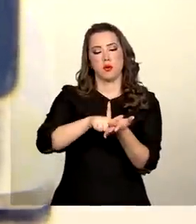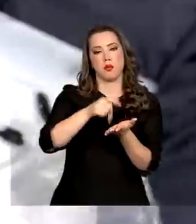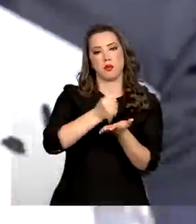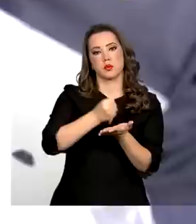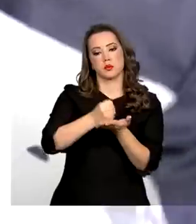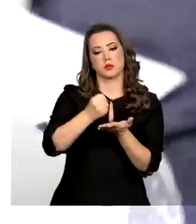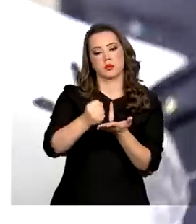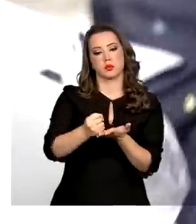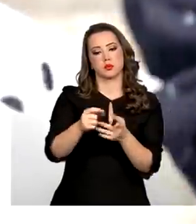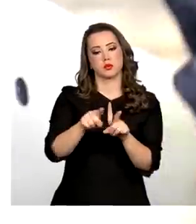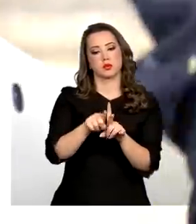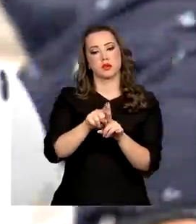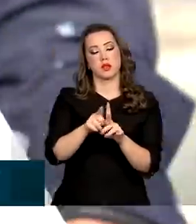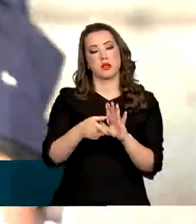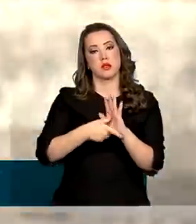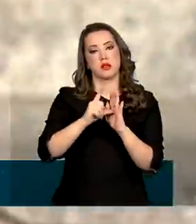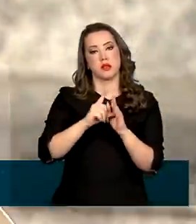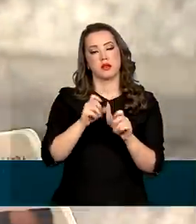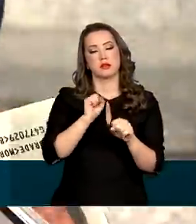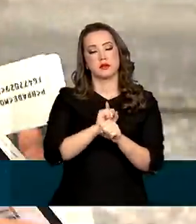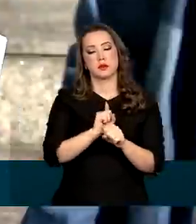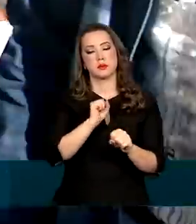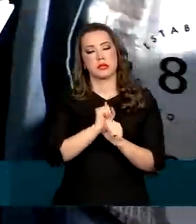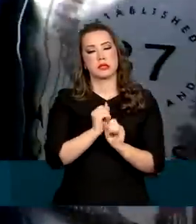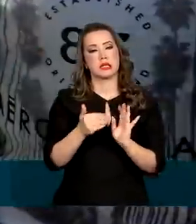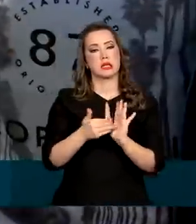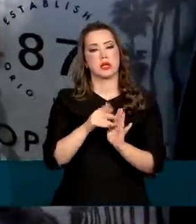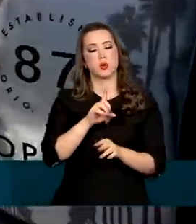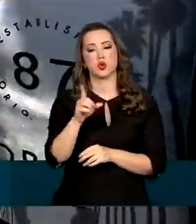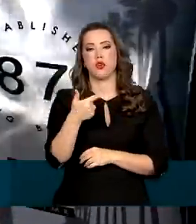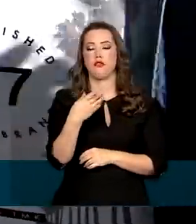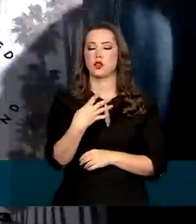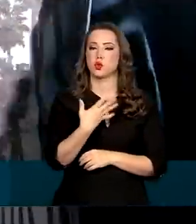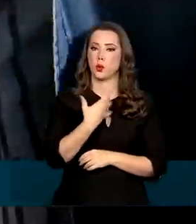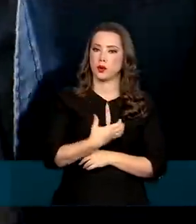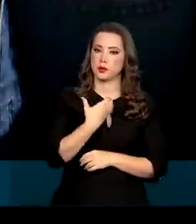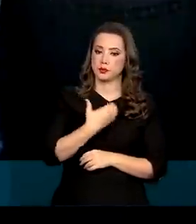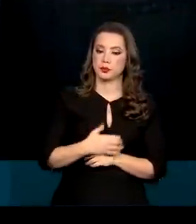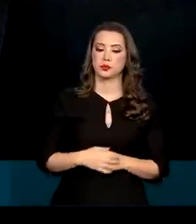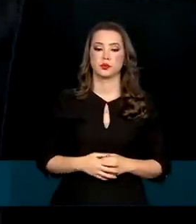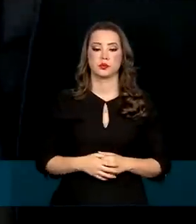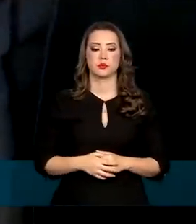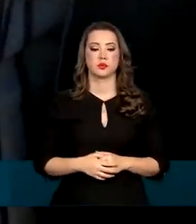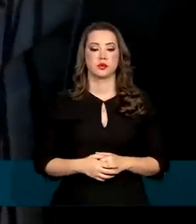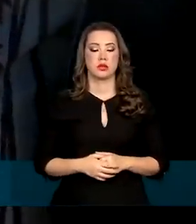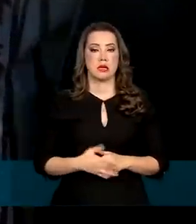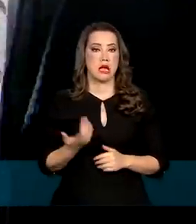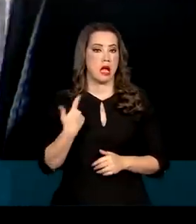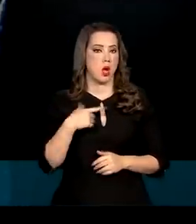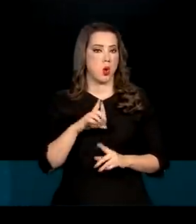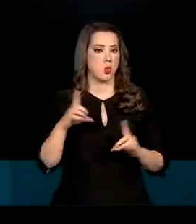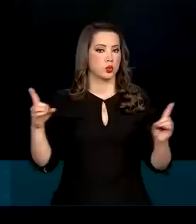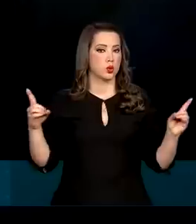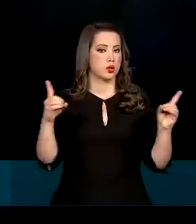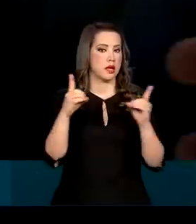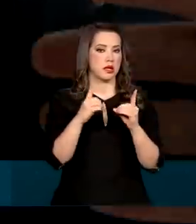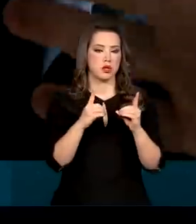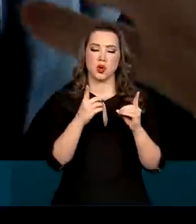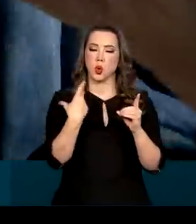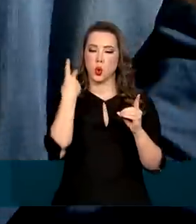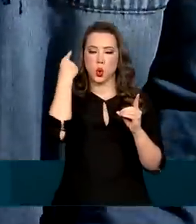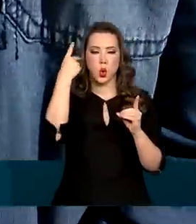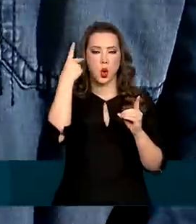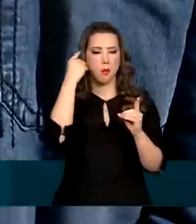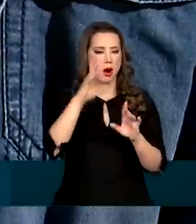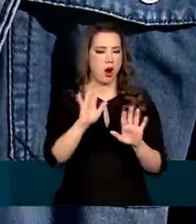passaportes que se encontravam represadas até 24 de dezembro. Os atendimentos seguem sem alteração nos postos da PF